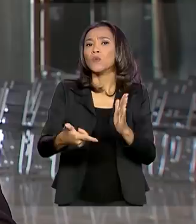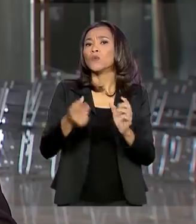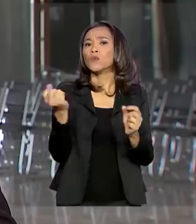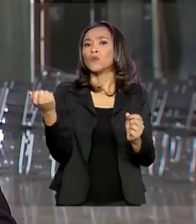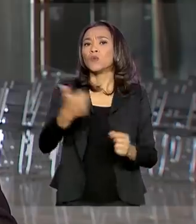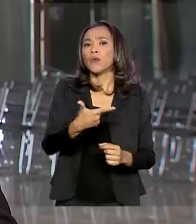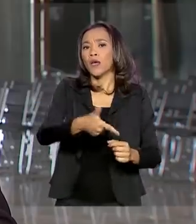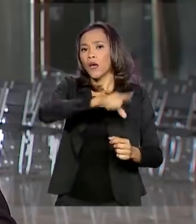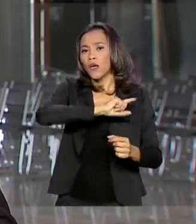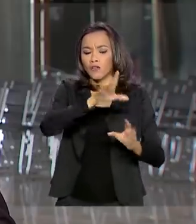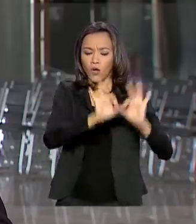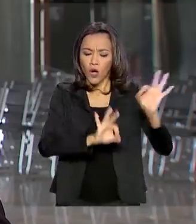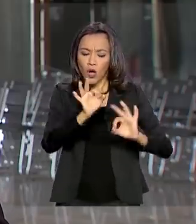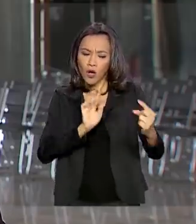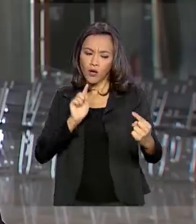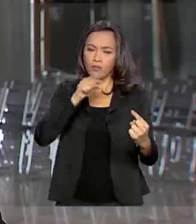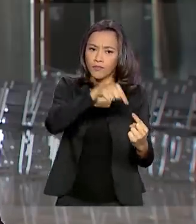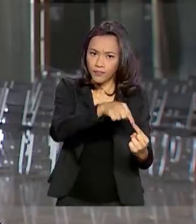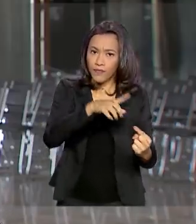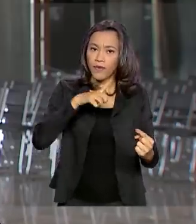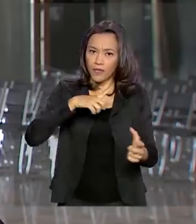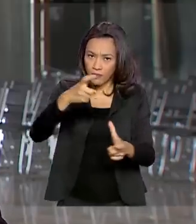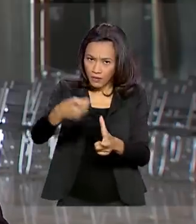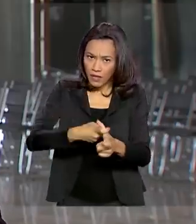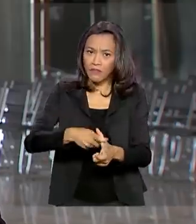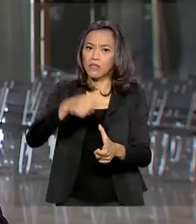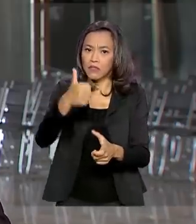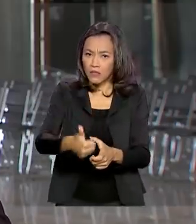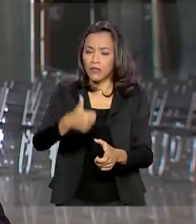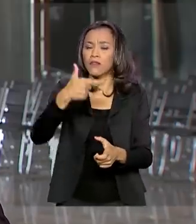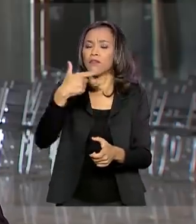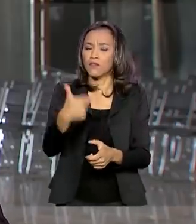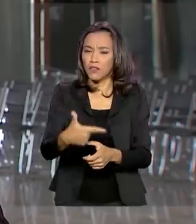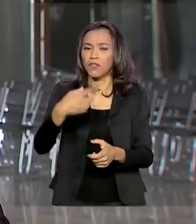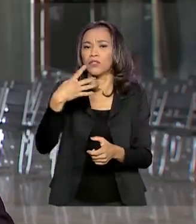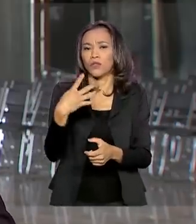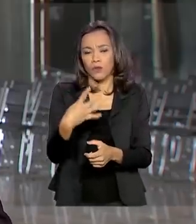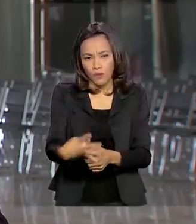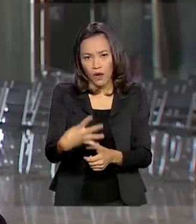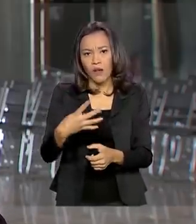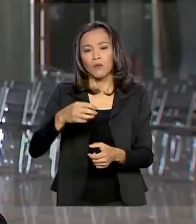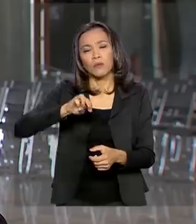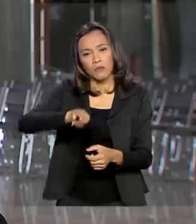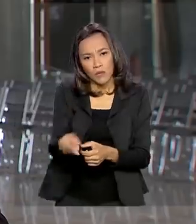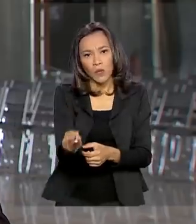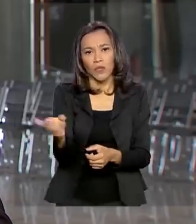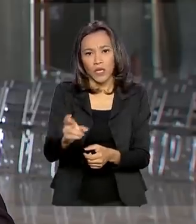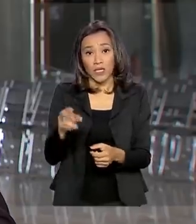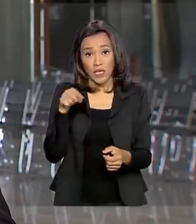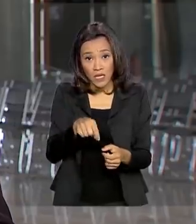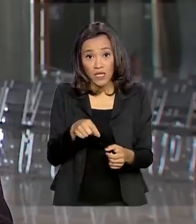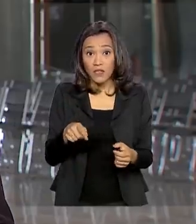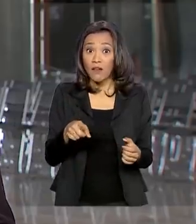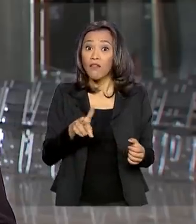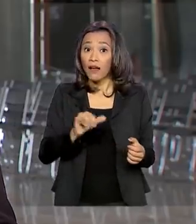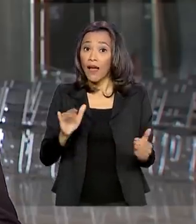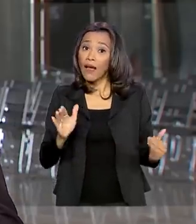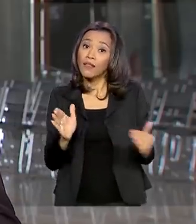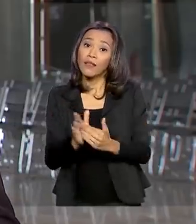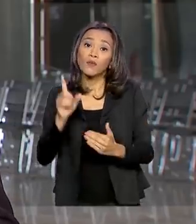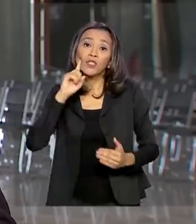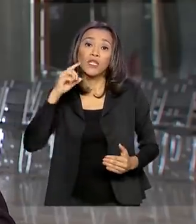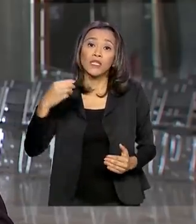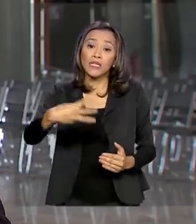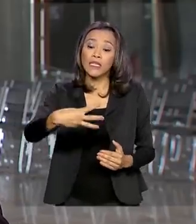que, segundo o orçamento, é de um déficit de R 124 bilhões. Esse mecanismo vai durar até o dia 31 de dezembro